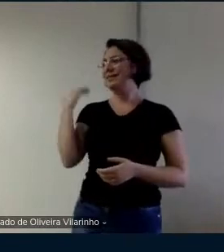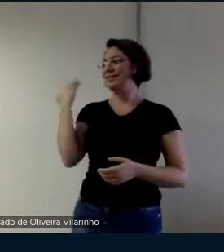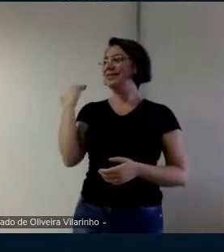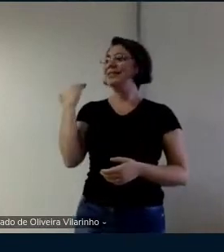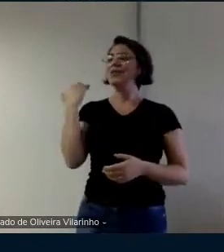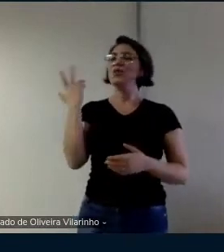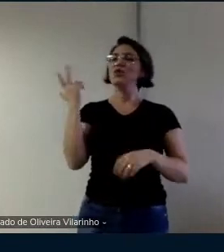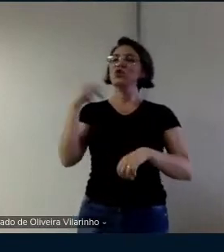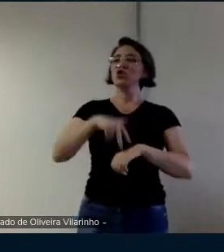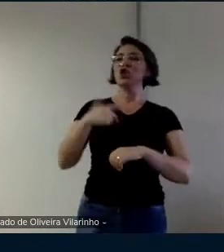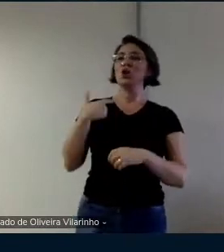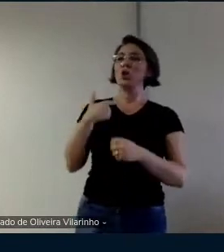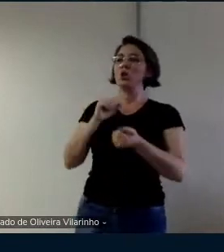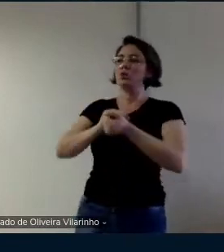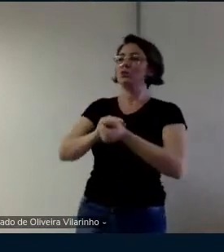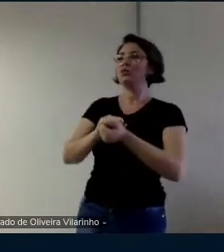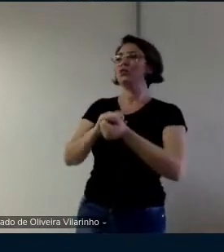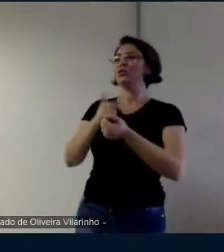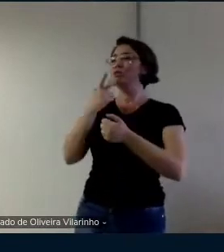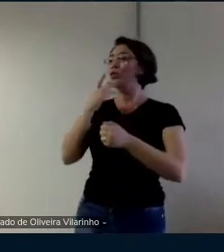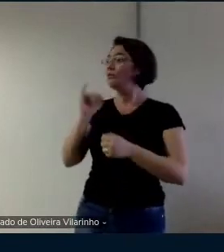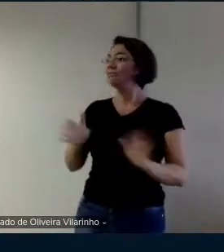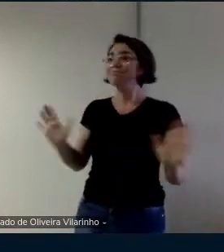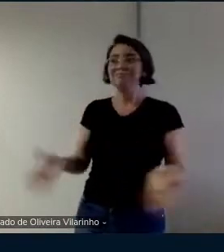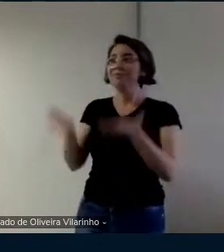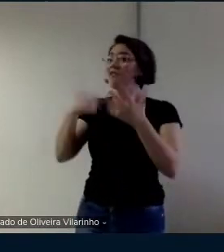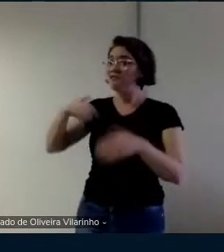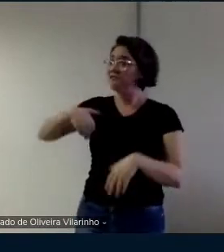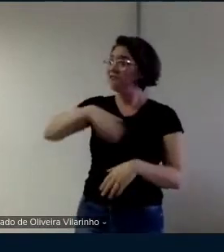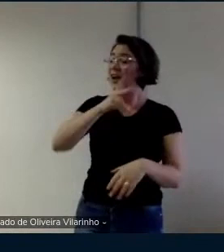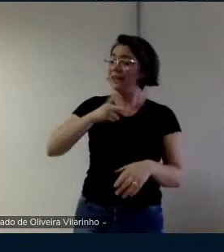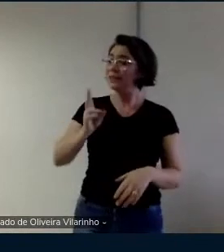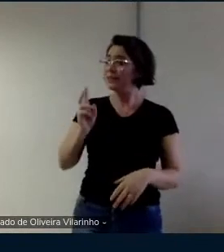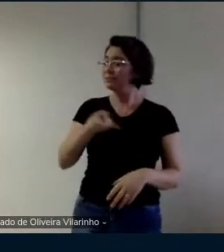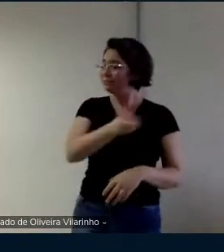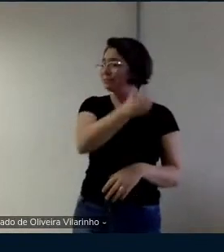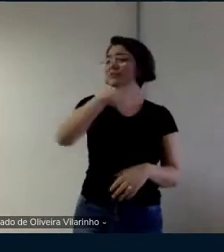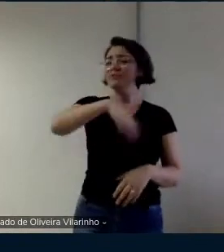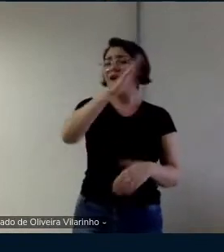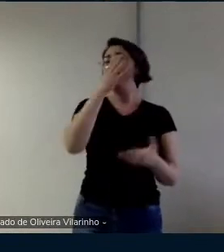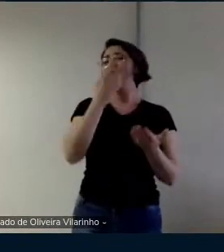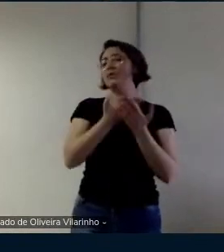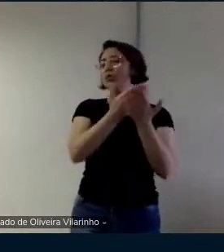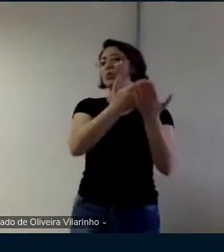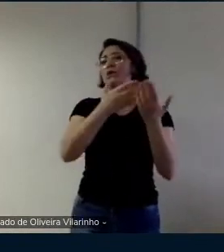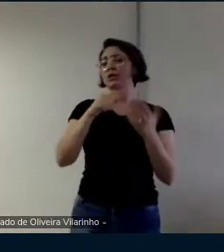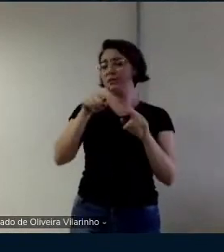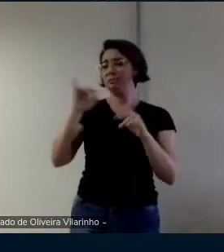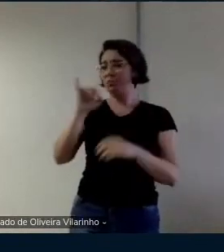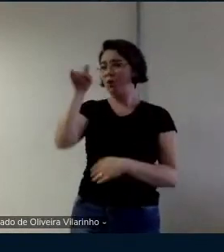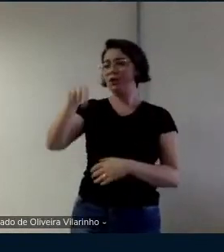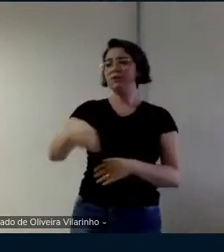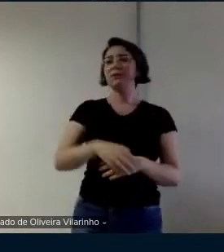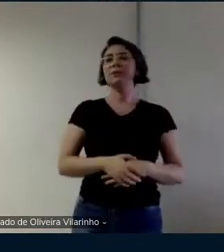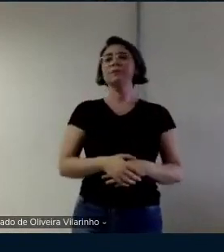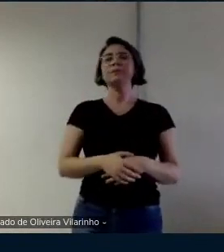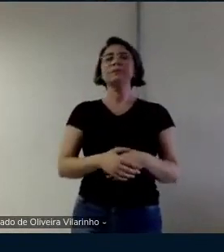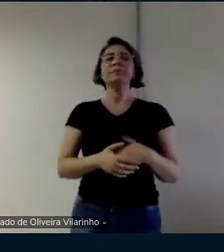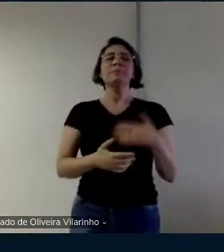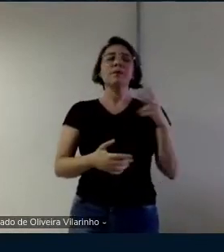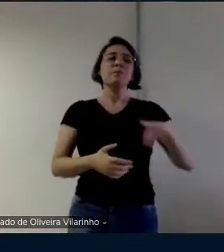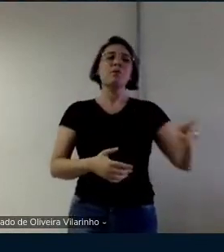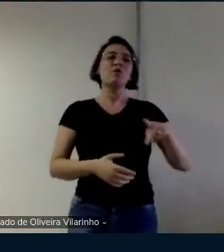porque isso era o tema que era o tema do som entendeu e nunca a gente como professora na educação básica acaba não tendo tempo de